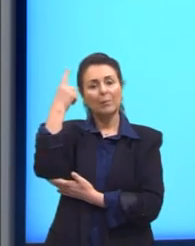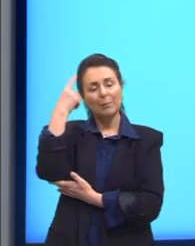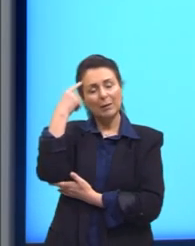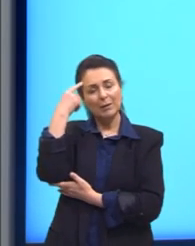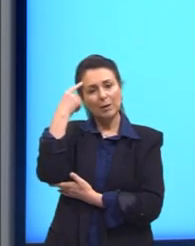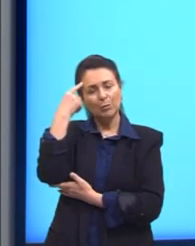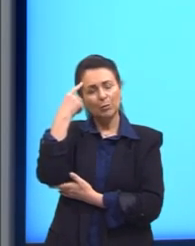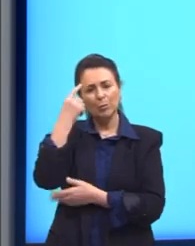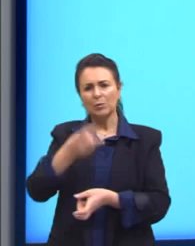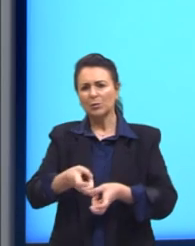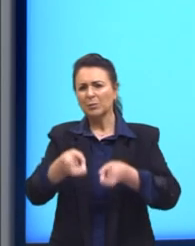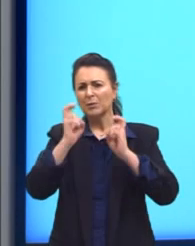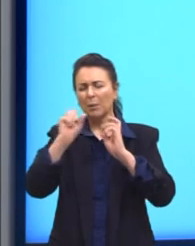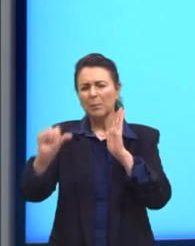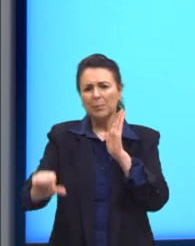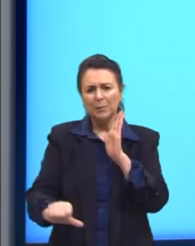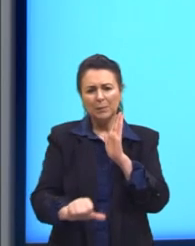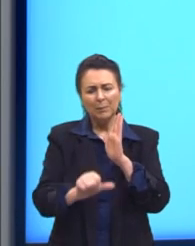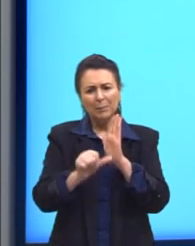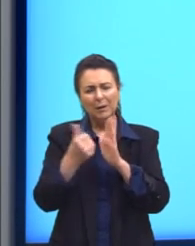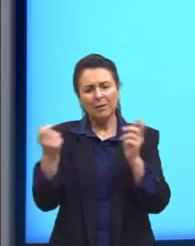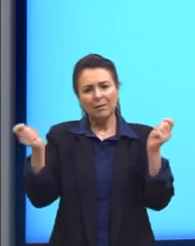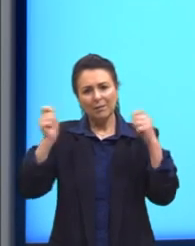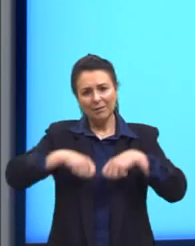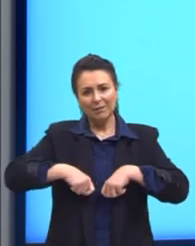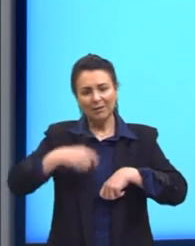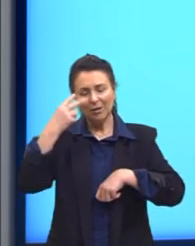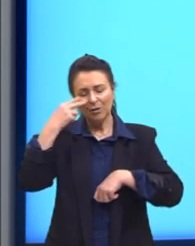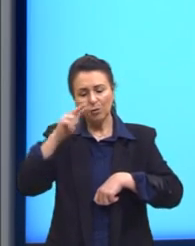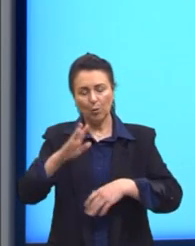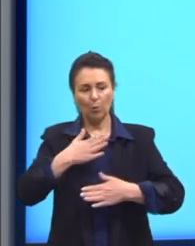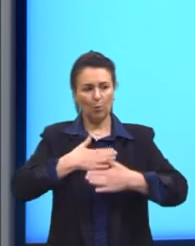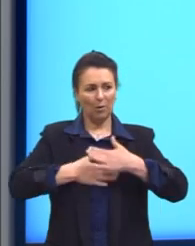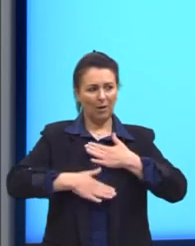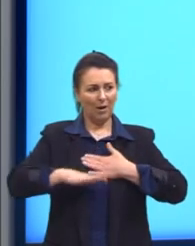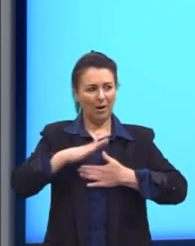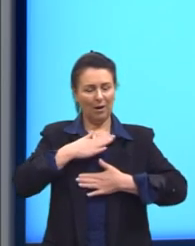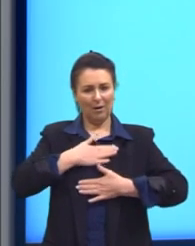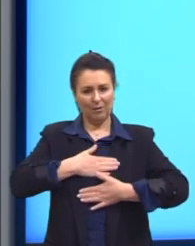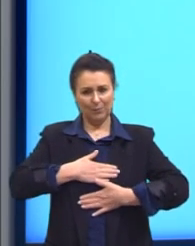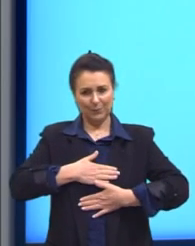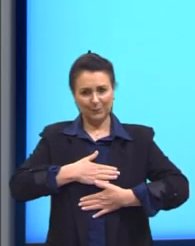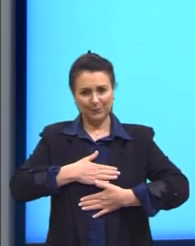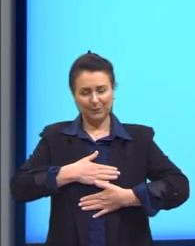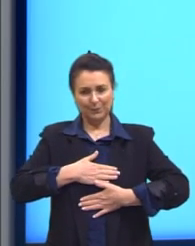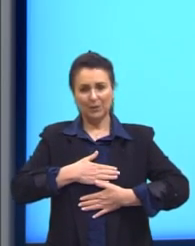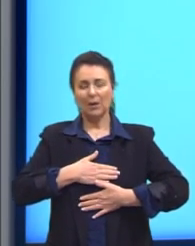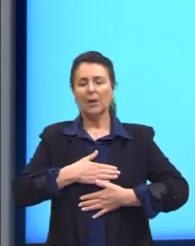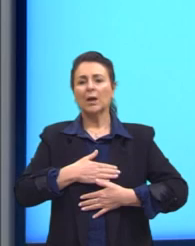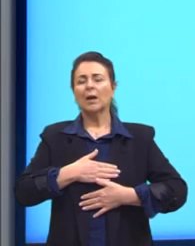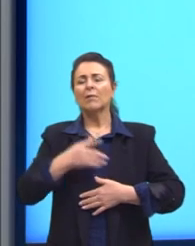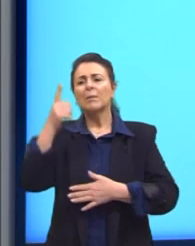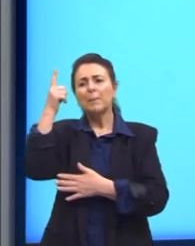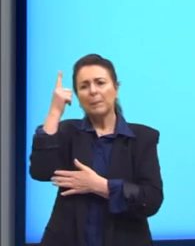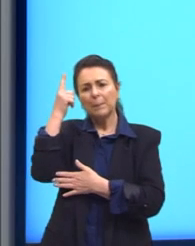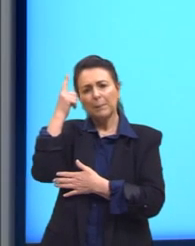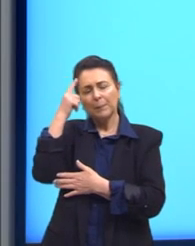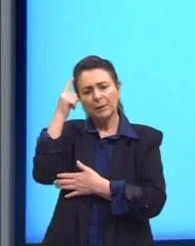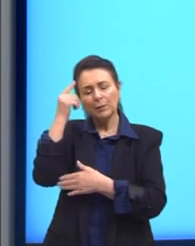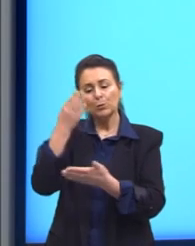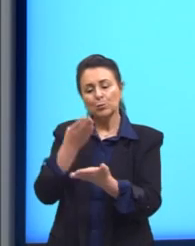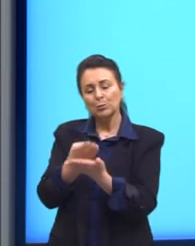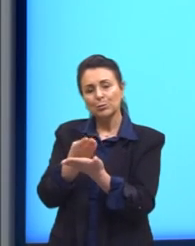gente viu dessa primeira competência que a gente olhou com calma. A gente vai pensar nos